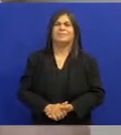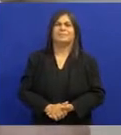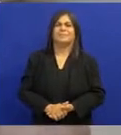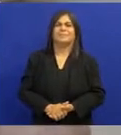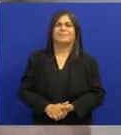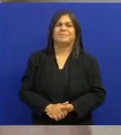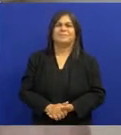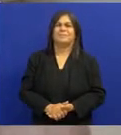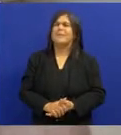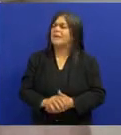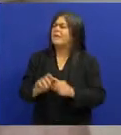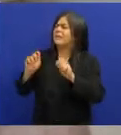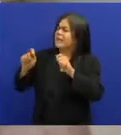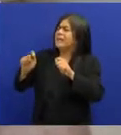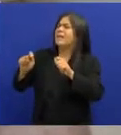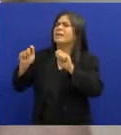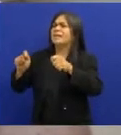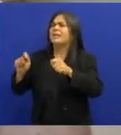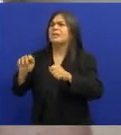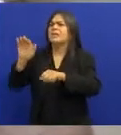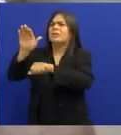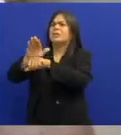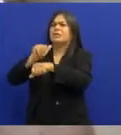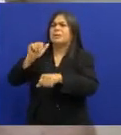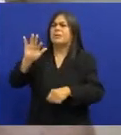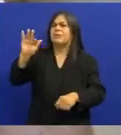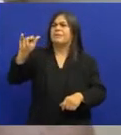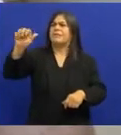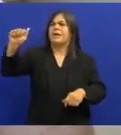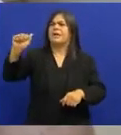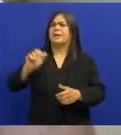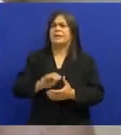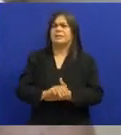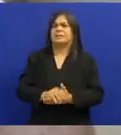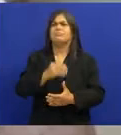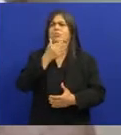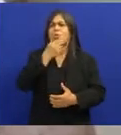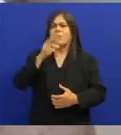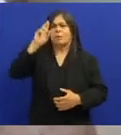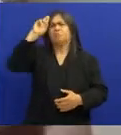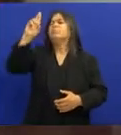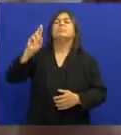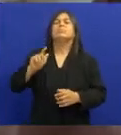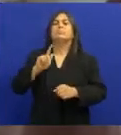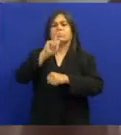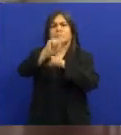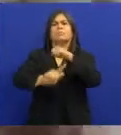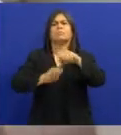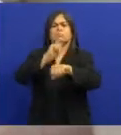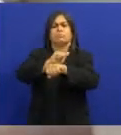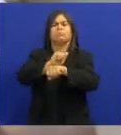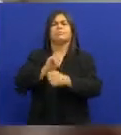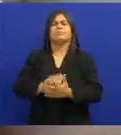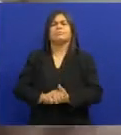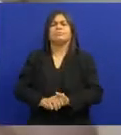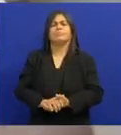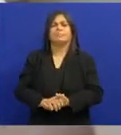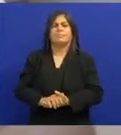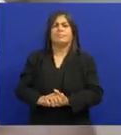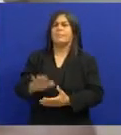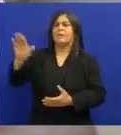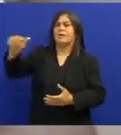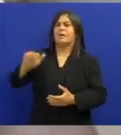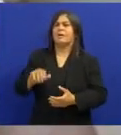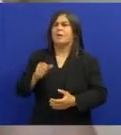nesse momento O cara não vai dar certo Chama aí Faia Faia era um diretor da Globo Que trabalhava nesse